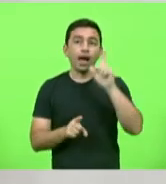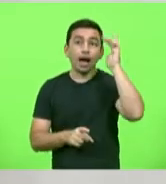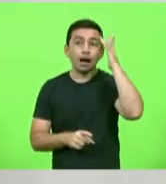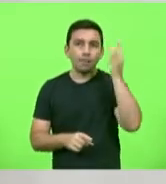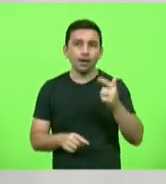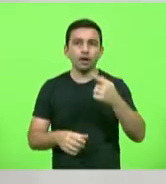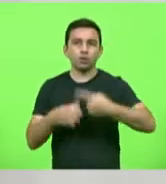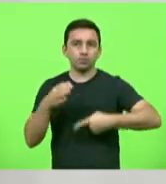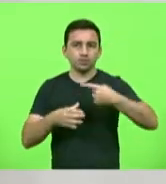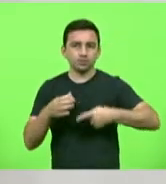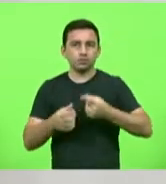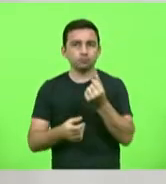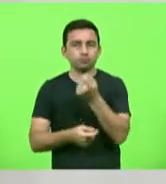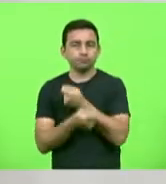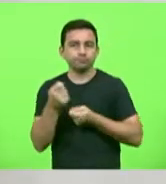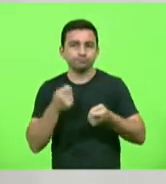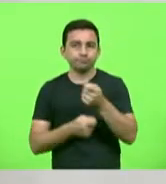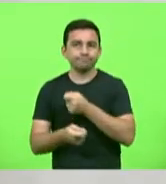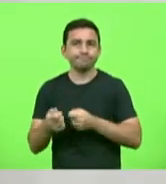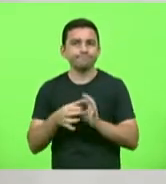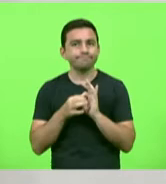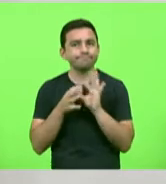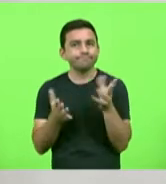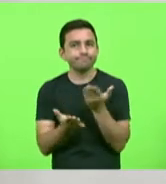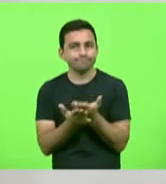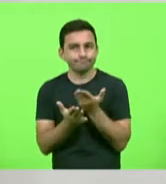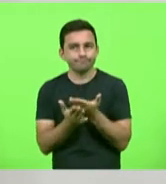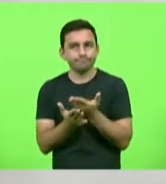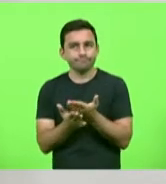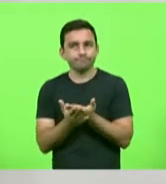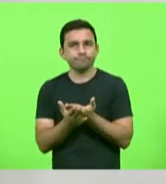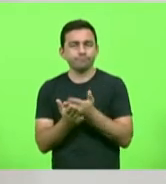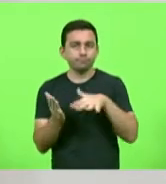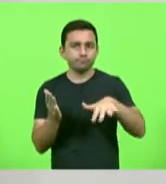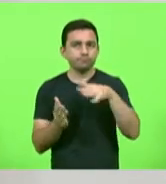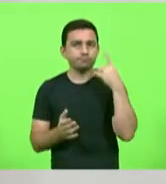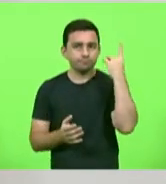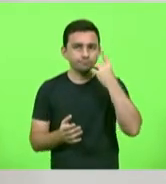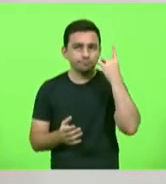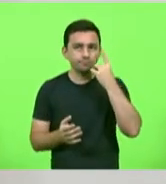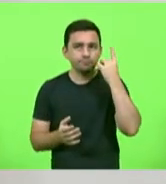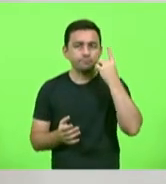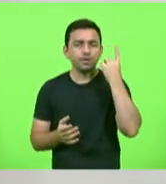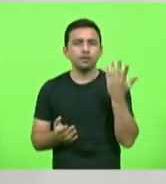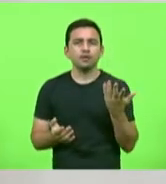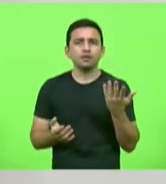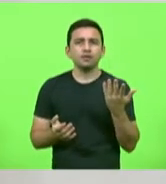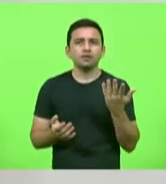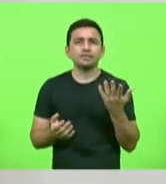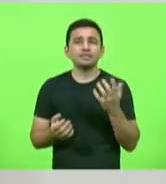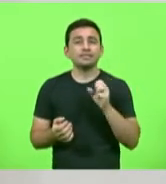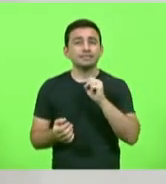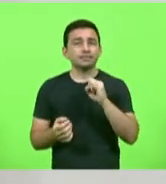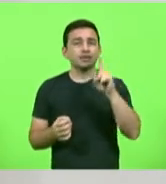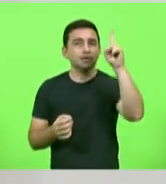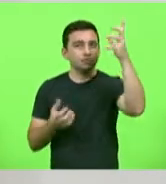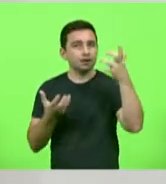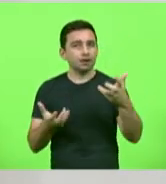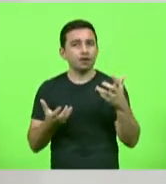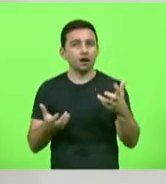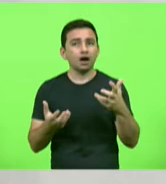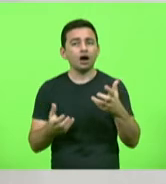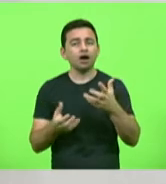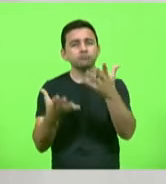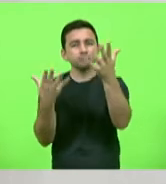Finanças, onde será deliberado, estudado pelos nobres deputados, e que, se Deus quiser, com voto